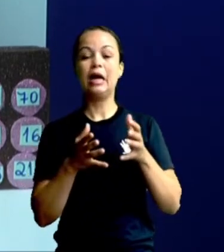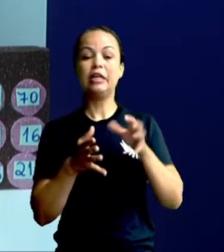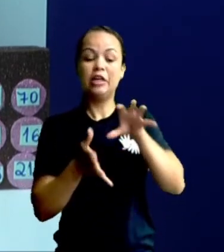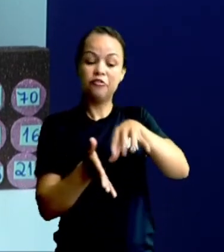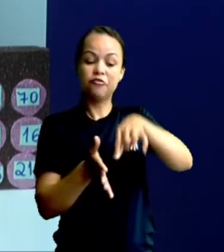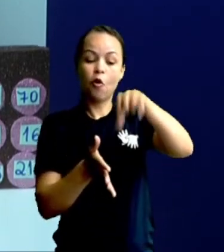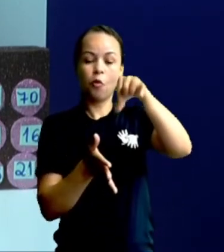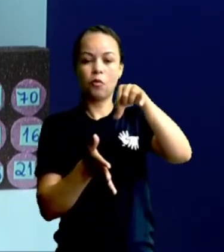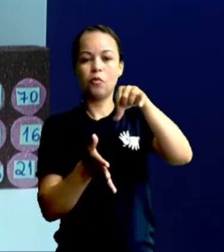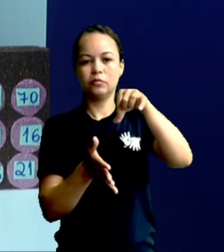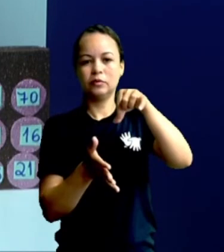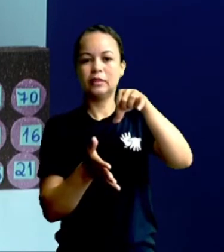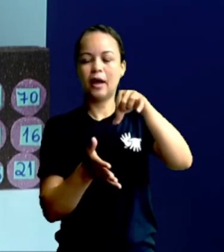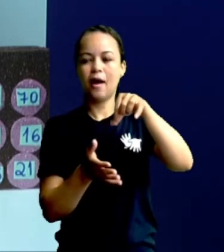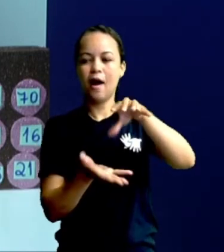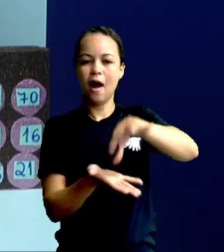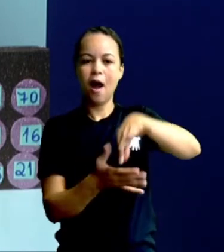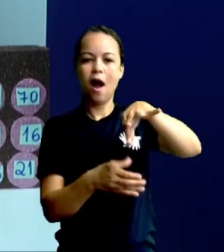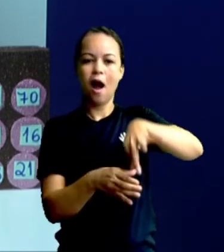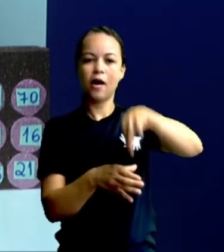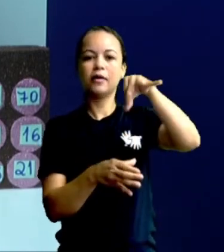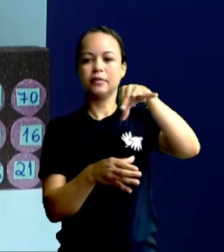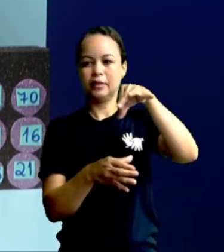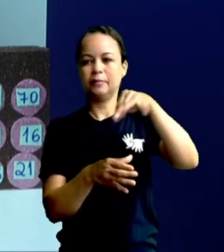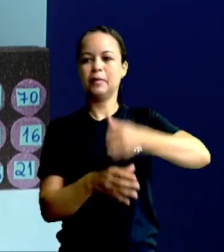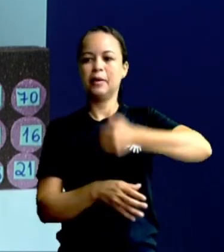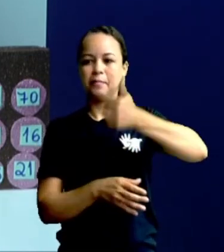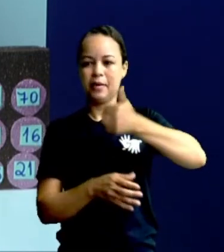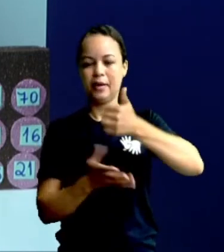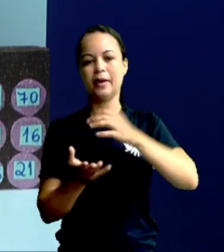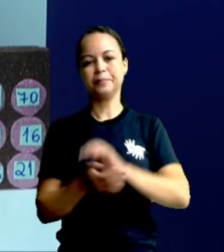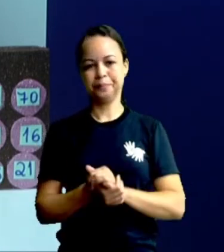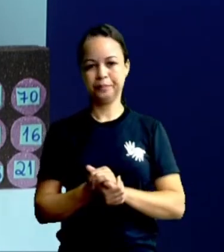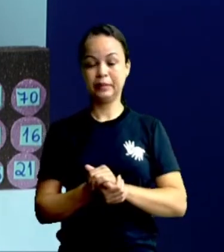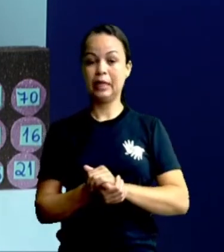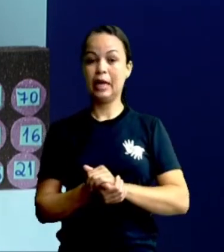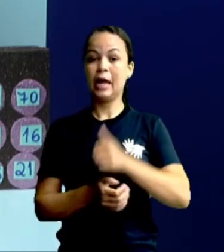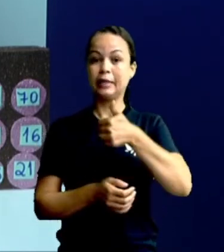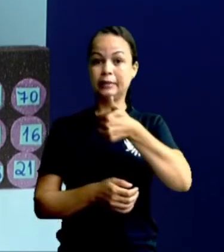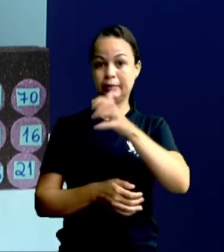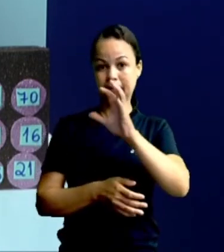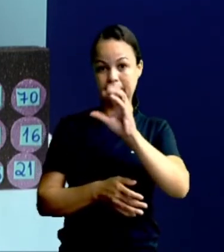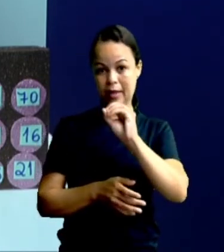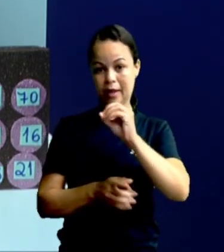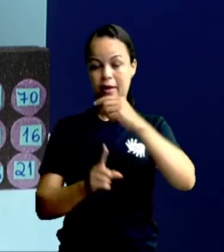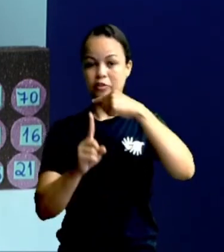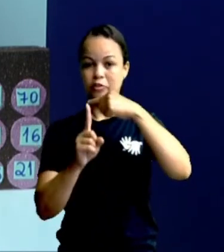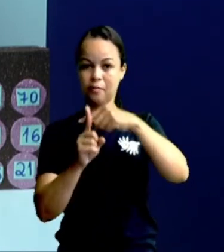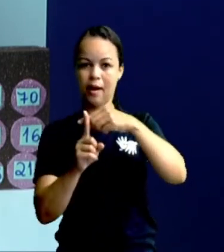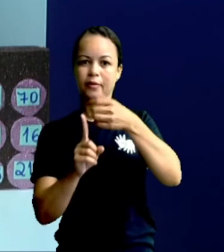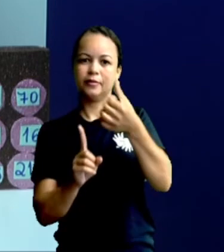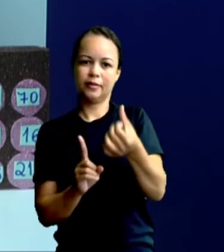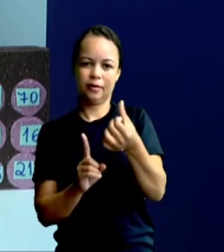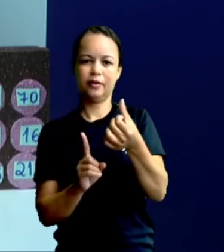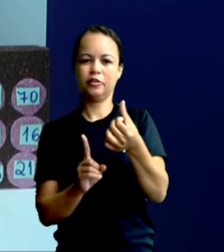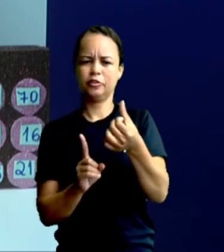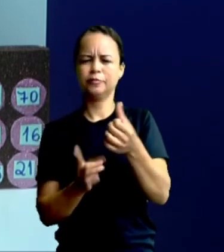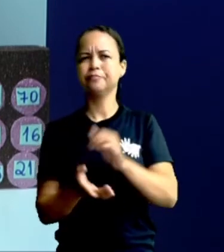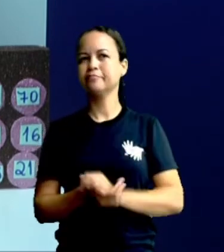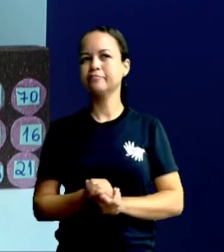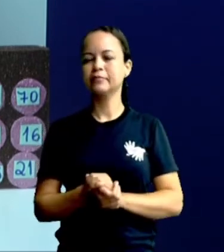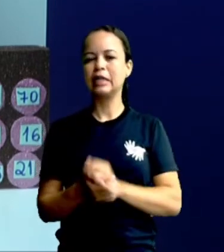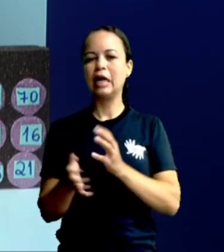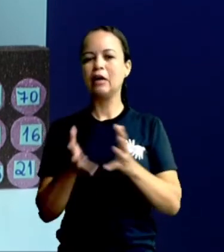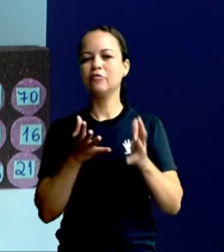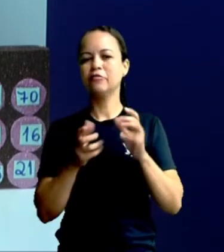tirar a primeira operação, ó. 10 mais 6. Vamos